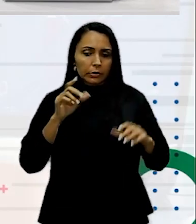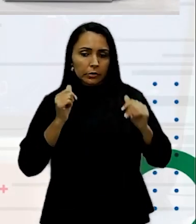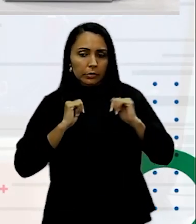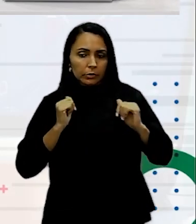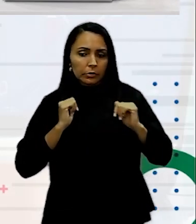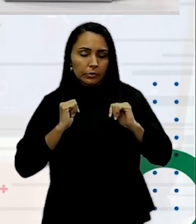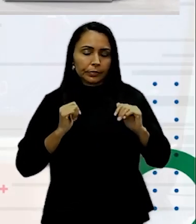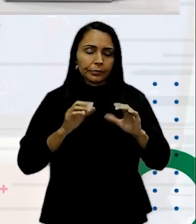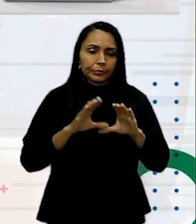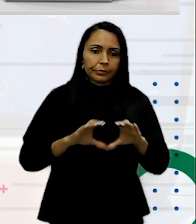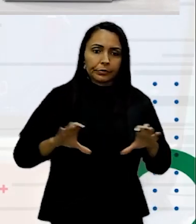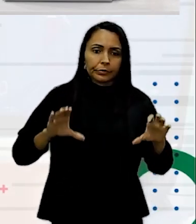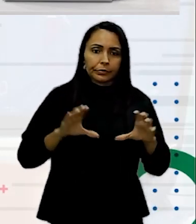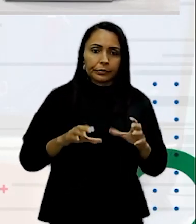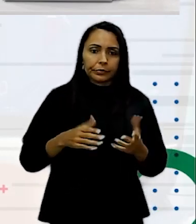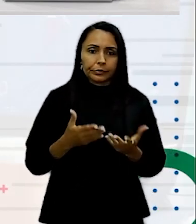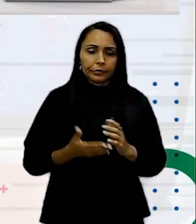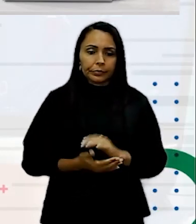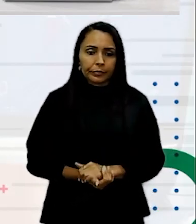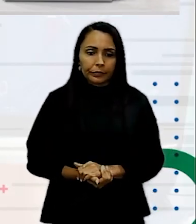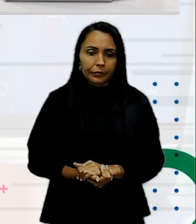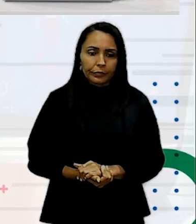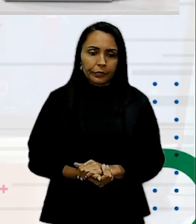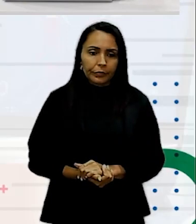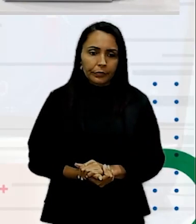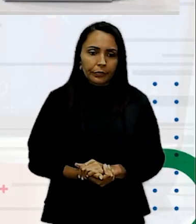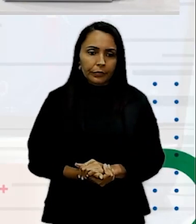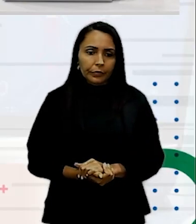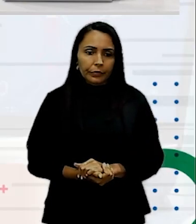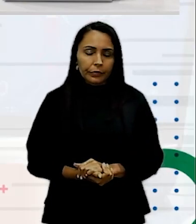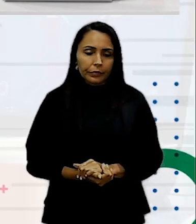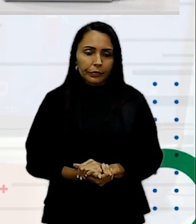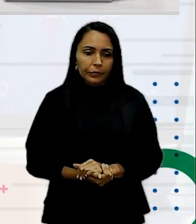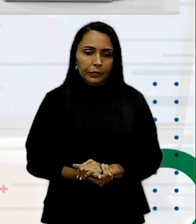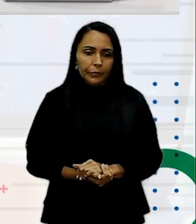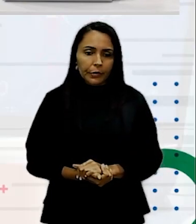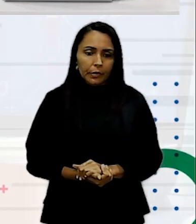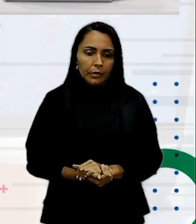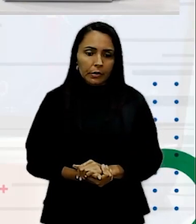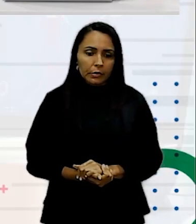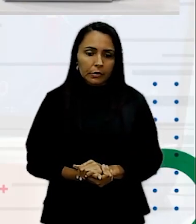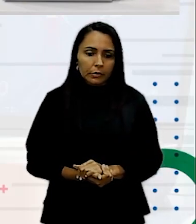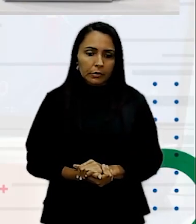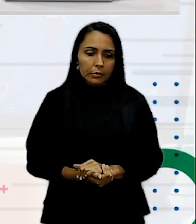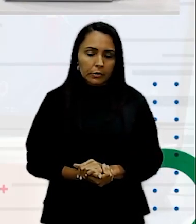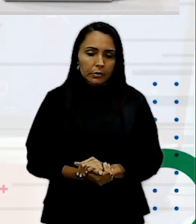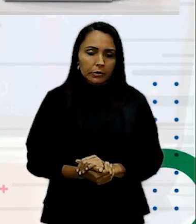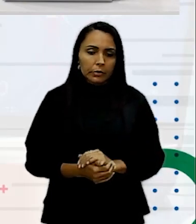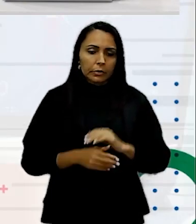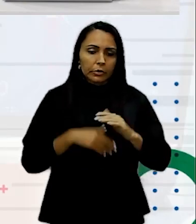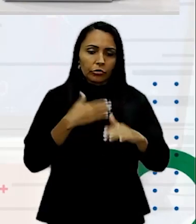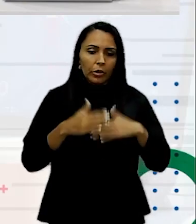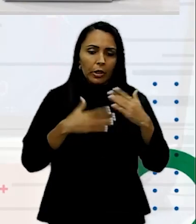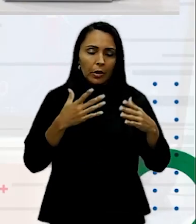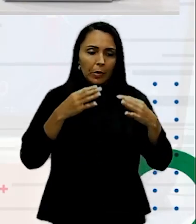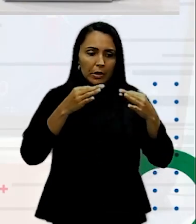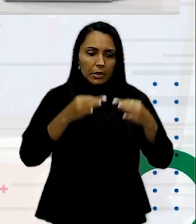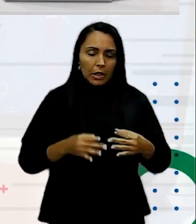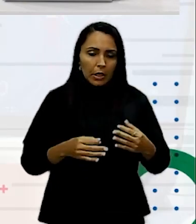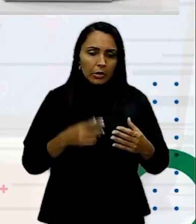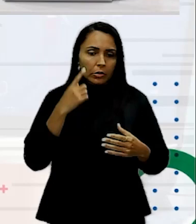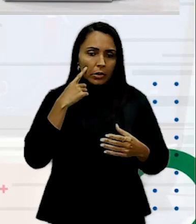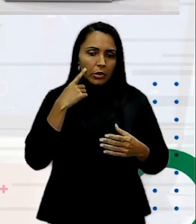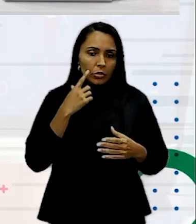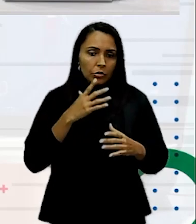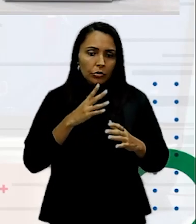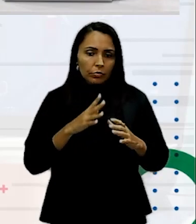ela mais redonda Para ficar mais agradável Ou então se eu quero Passar uma certa imponência Deixa ela Mais retinha Mais Cisuda